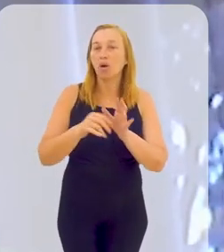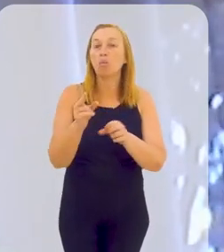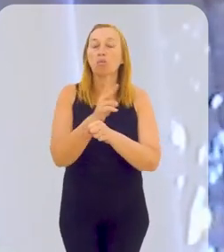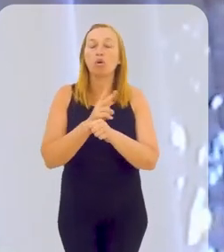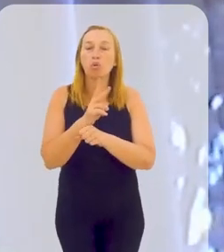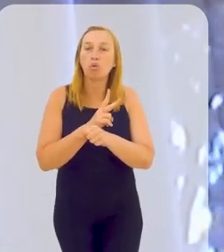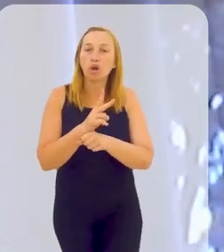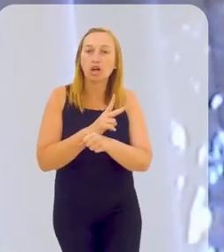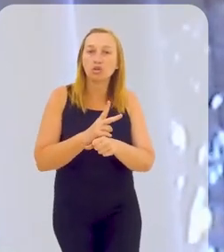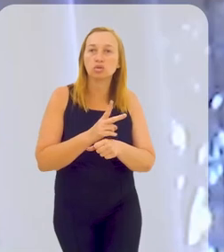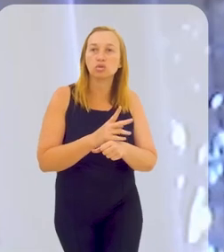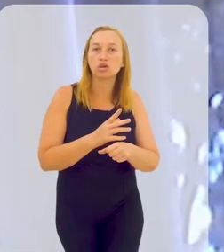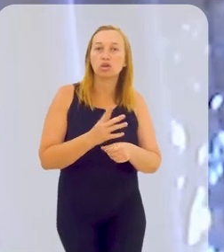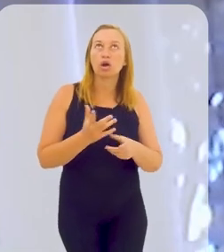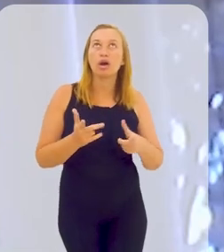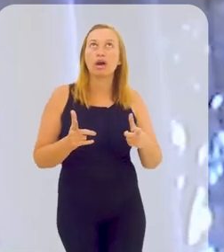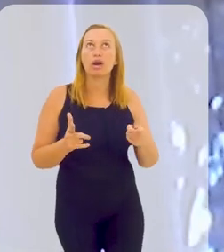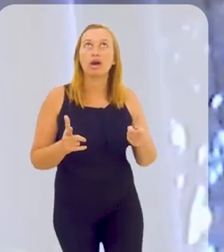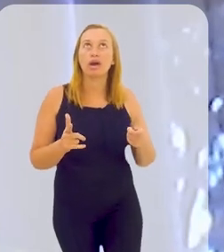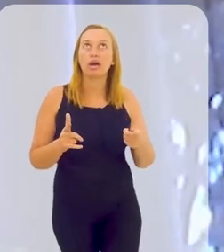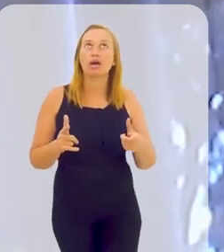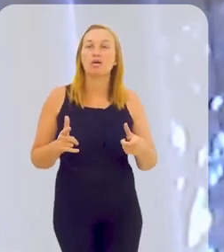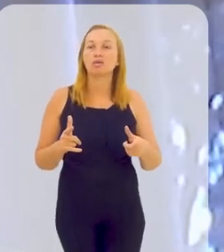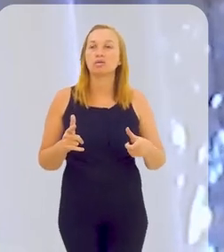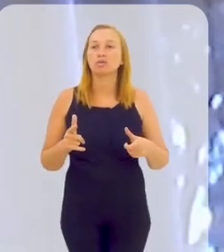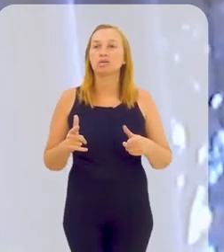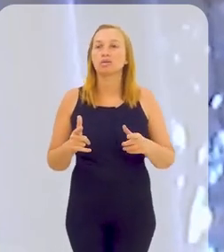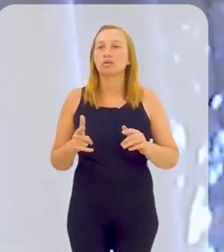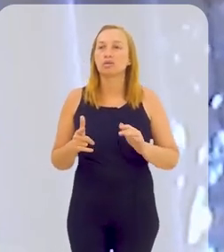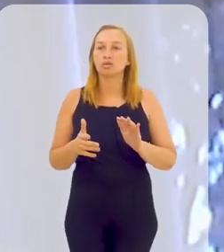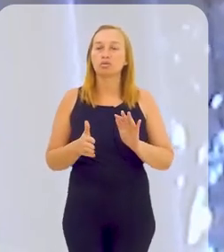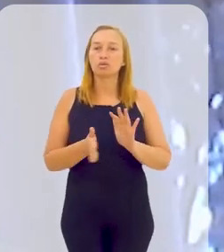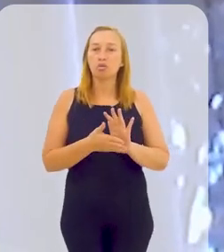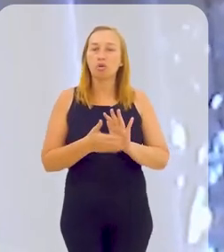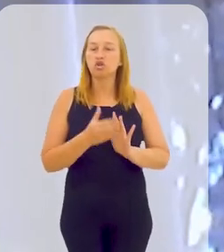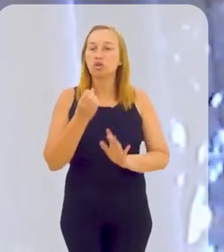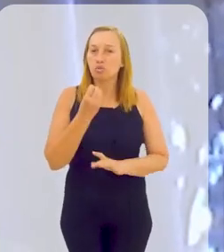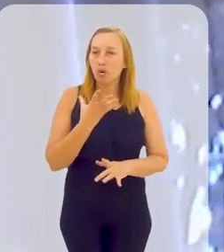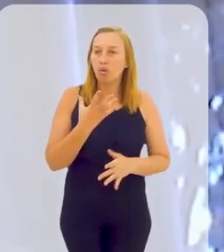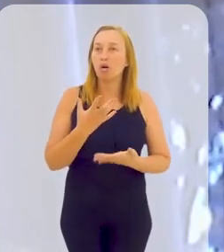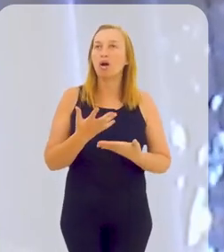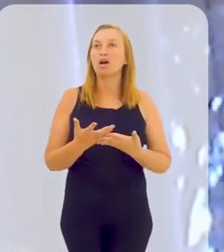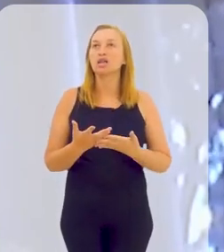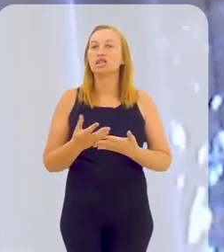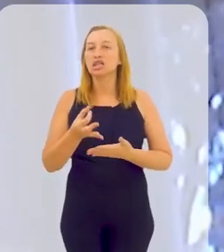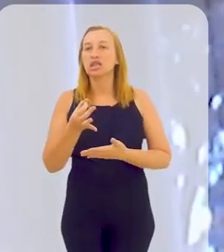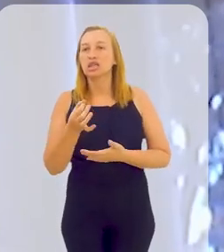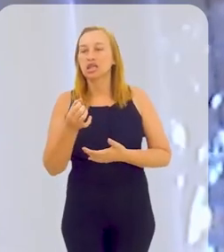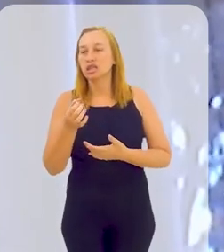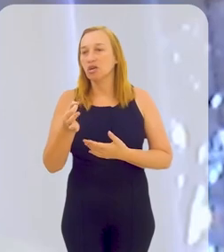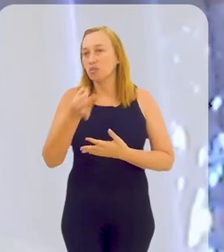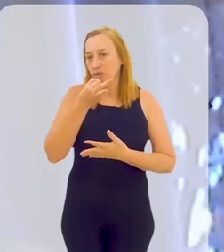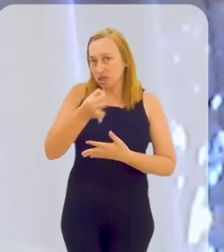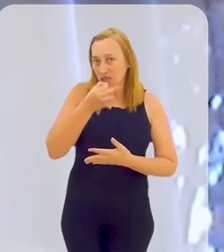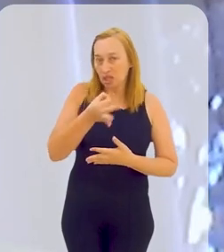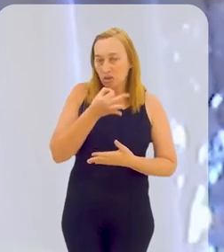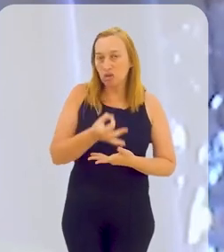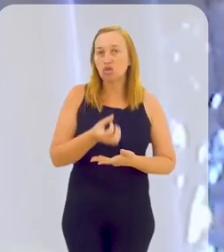procurando ser aí um ente propositivo, levando críticas